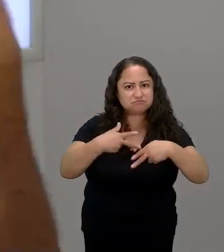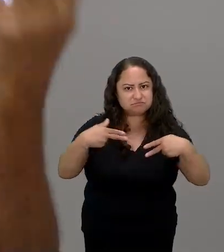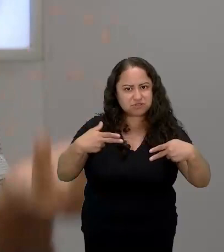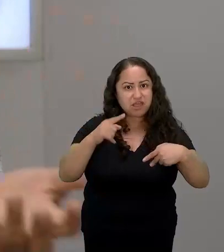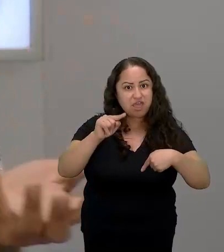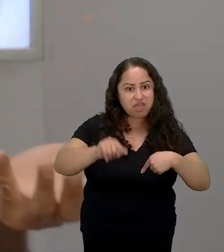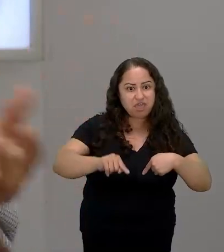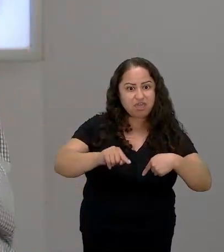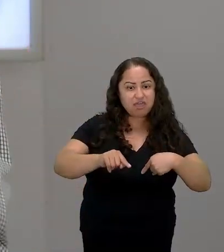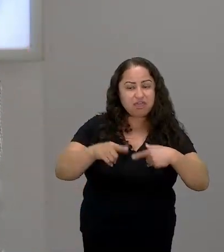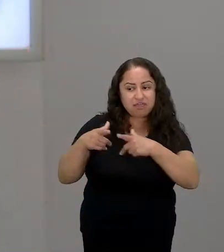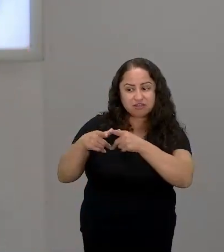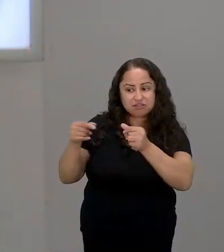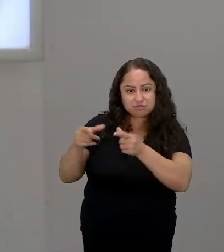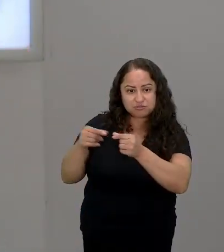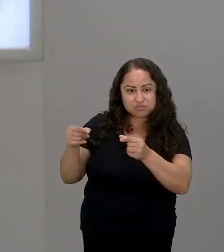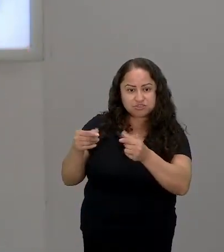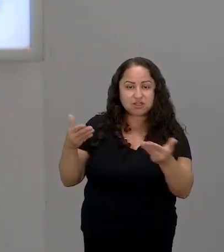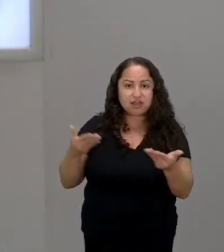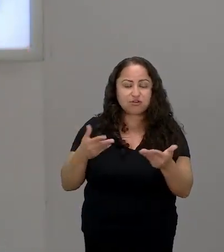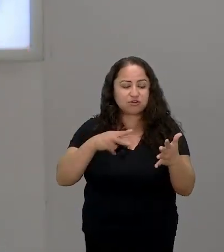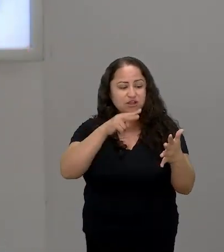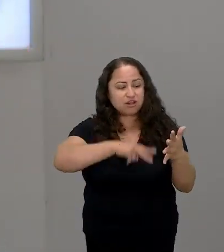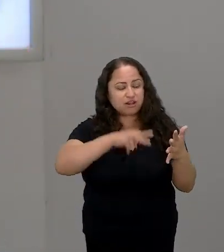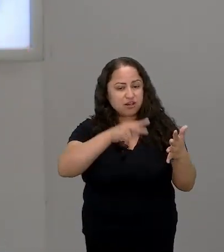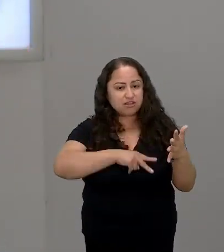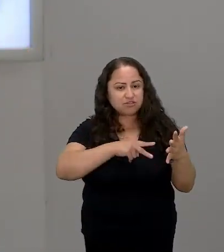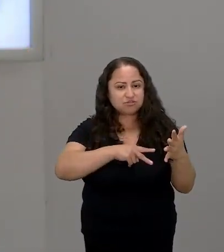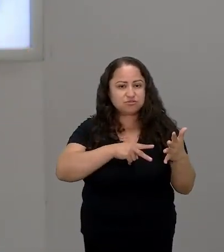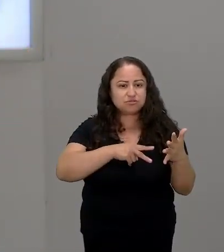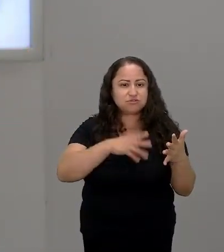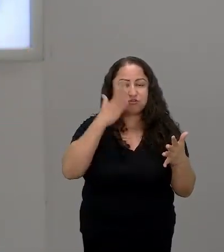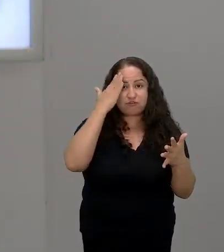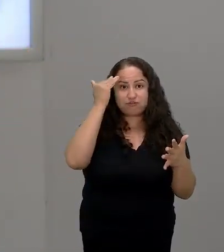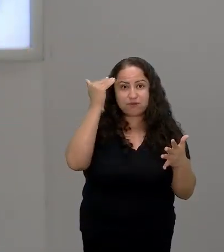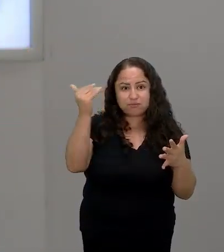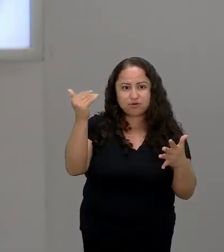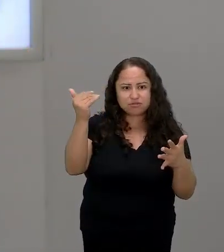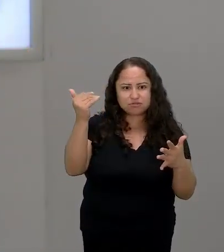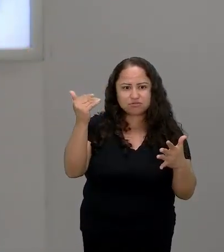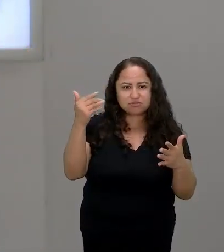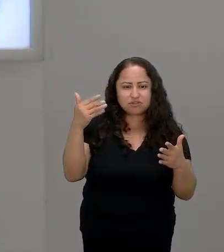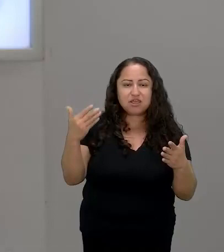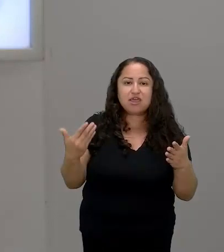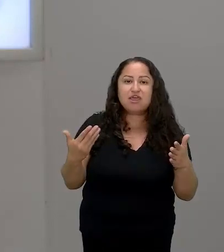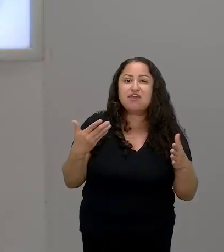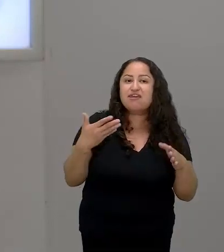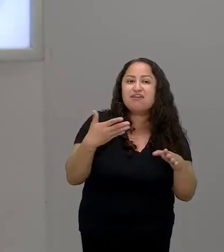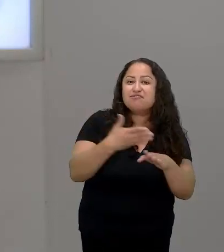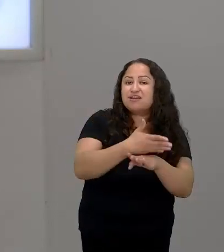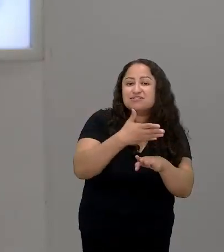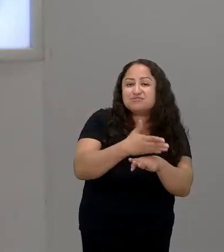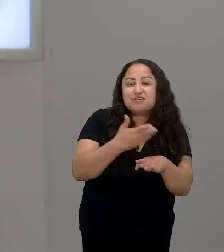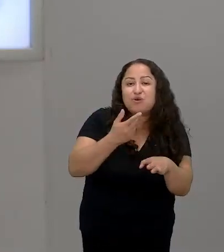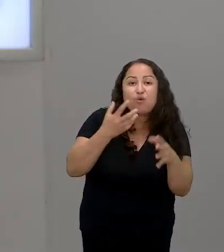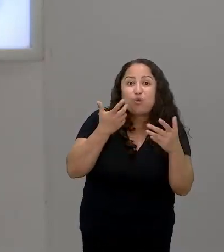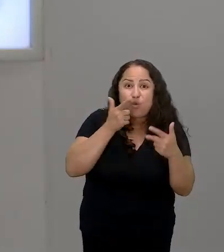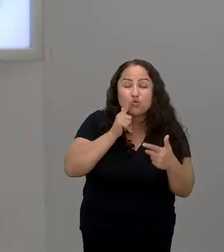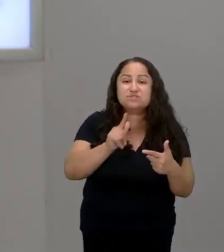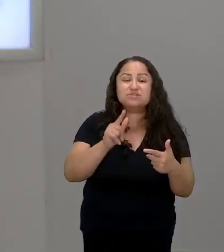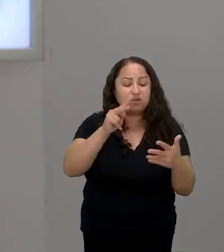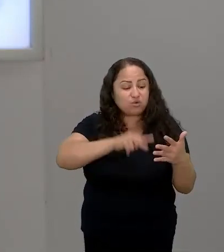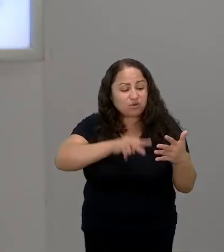e aí eu estou lendo agora alguns autores clássicos japoneses e isso é extremamente acessível para mim então é uma